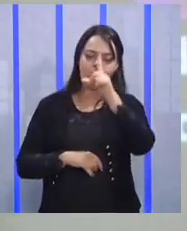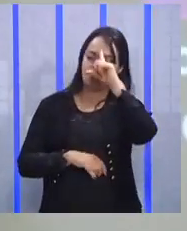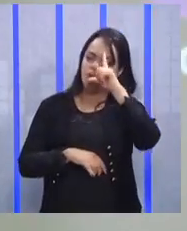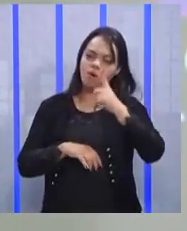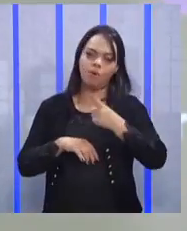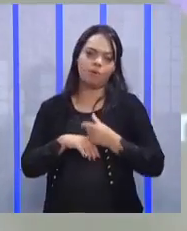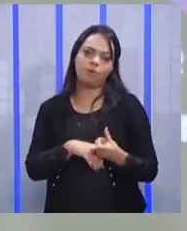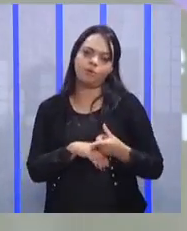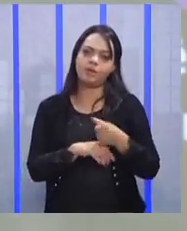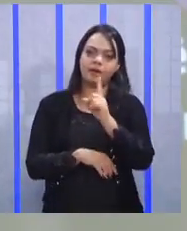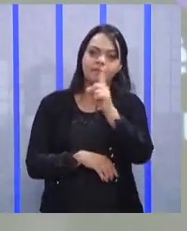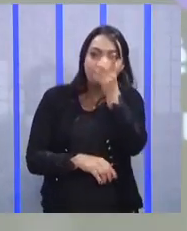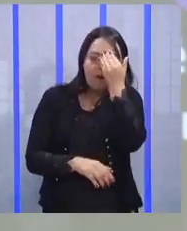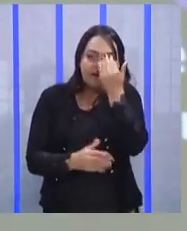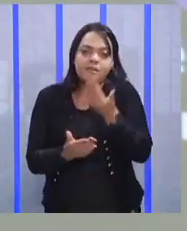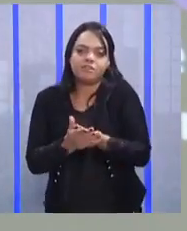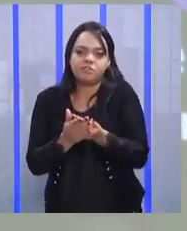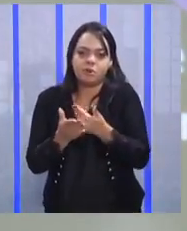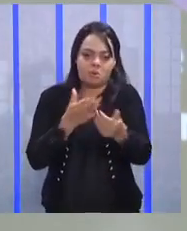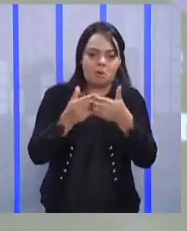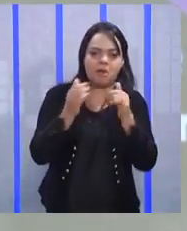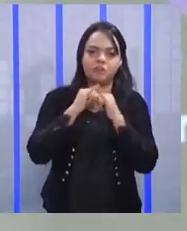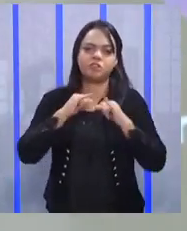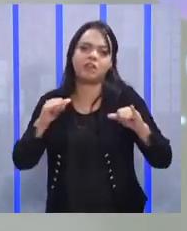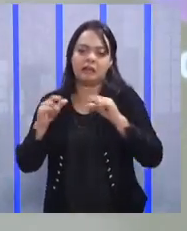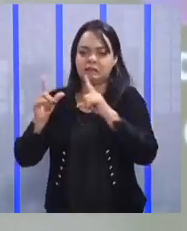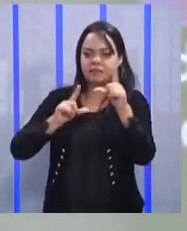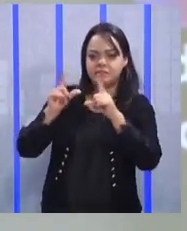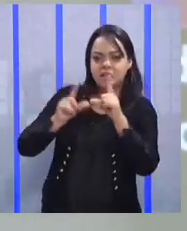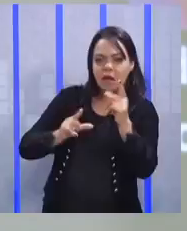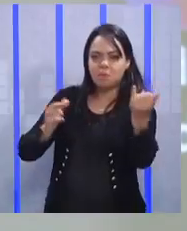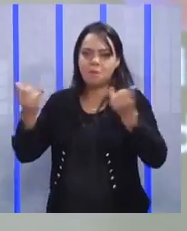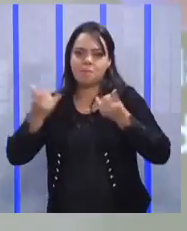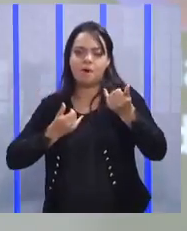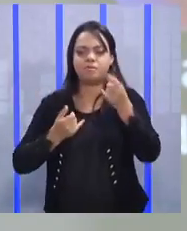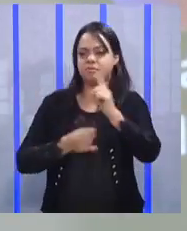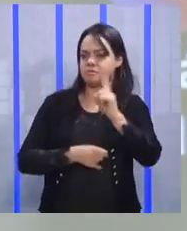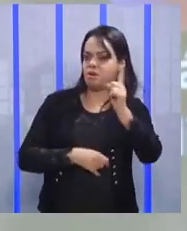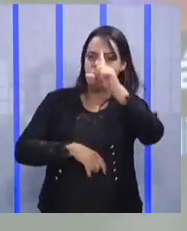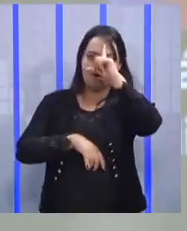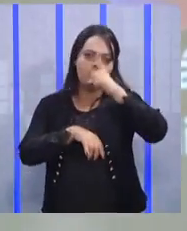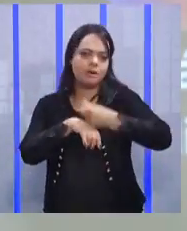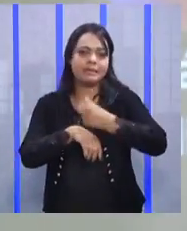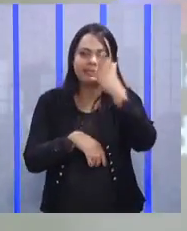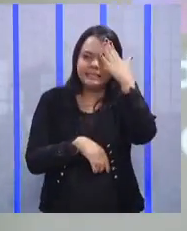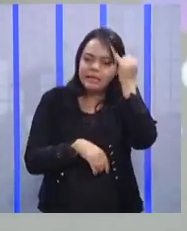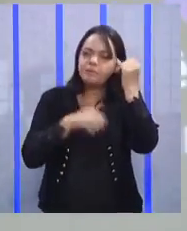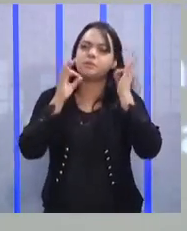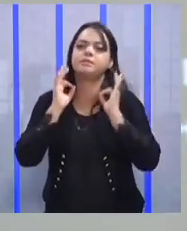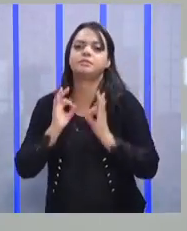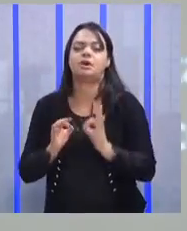vai por nutrição. Ah, eu vi na televisão. Ah, o cara lá me falou. Não. O líder tem exatidão. Ele sabe exatamente o que está